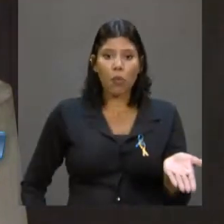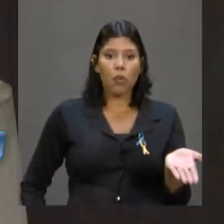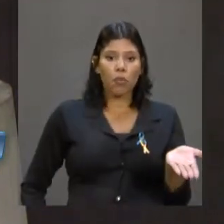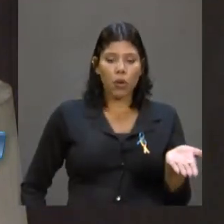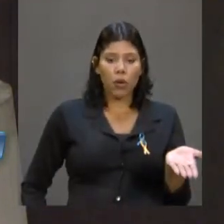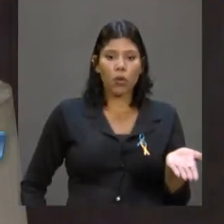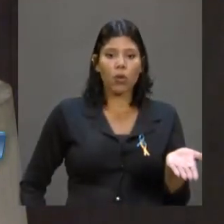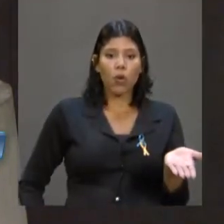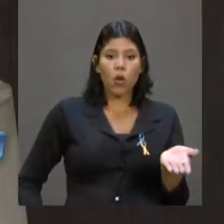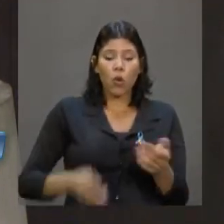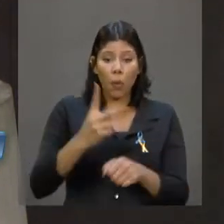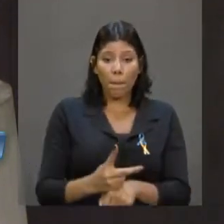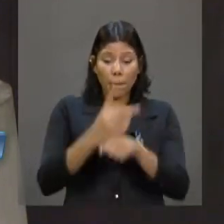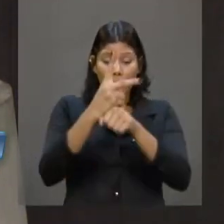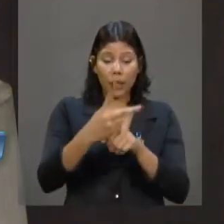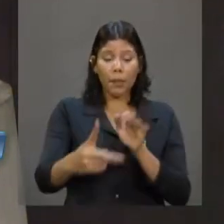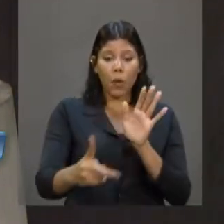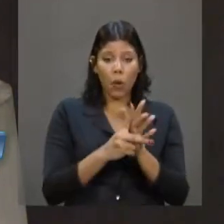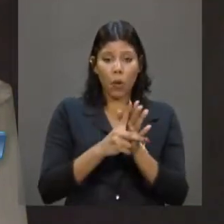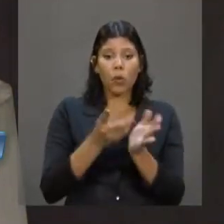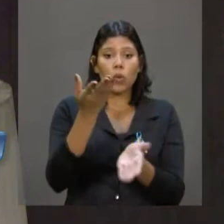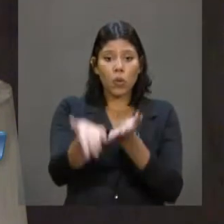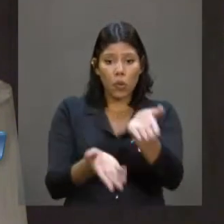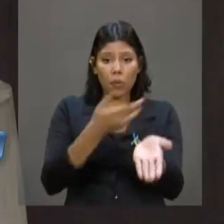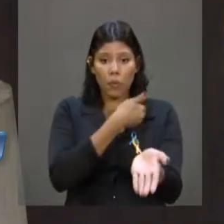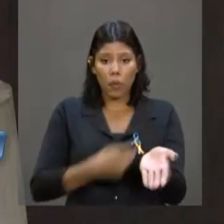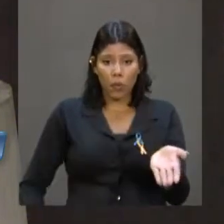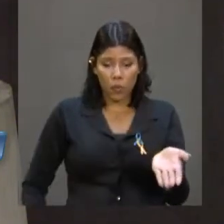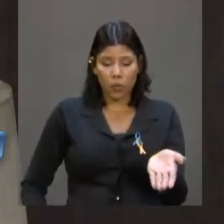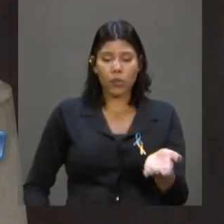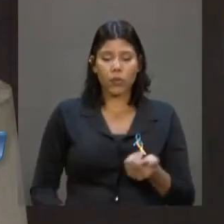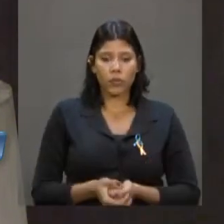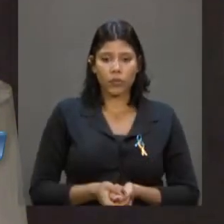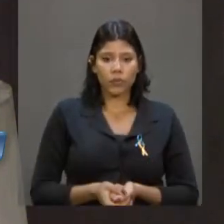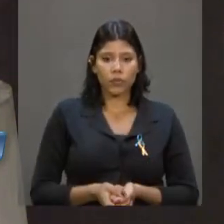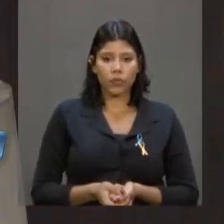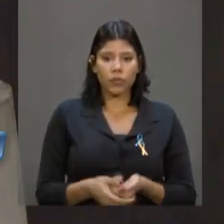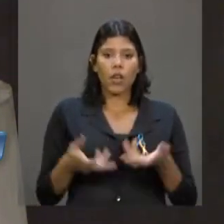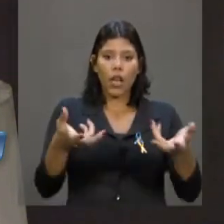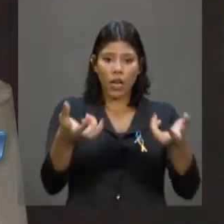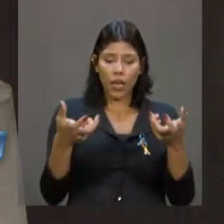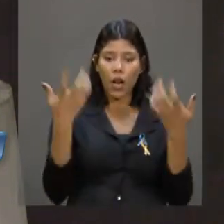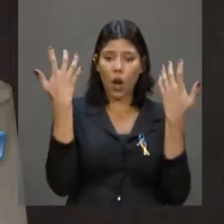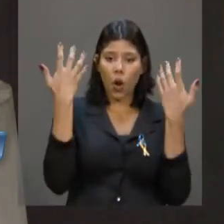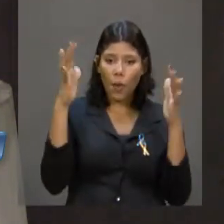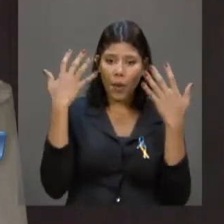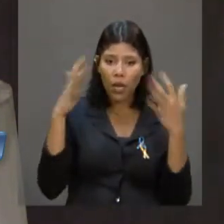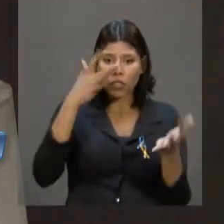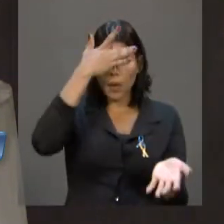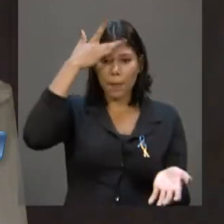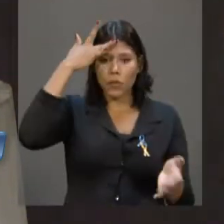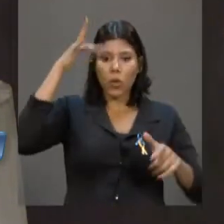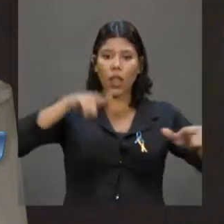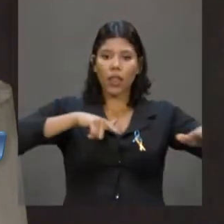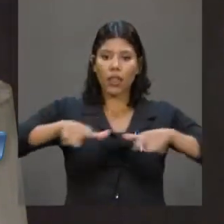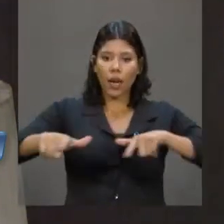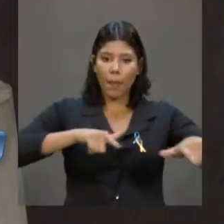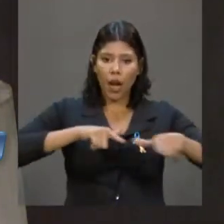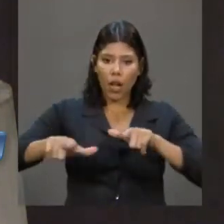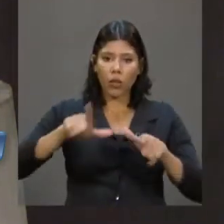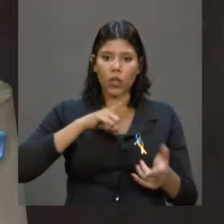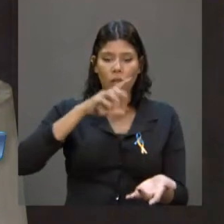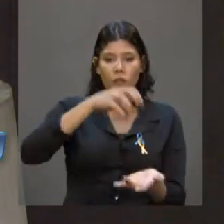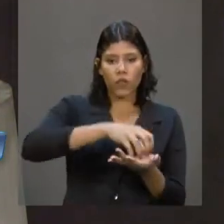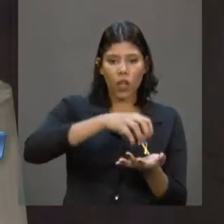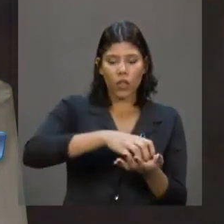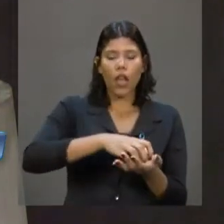do patrimônio público que presta relevante serviço. Portanto, eu queria aqui homenagear esses trabalhadores e trabalhadoras que têm